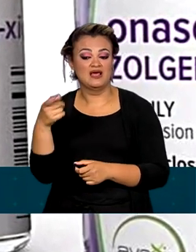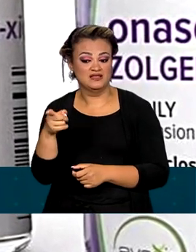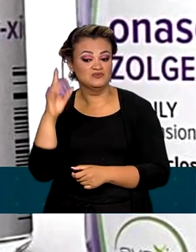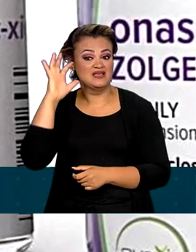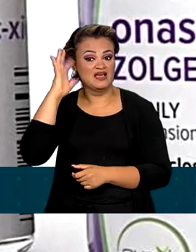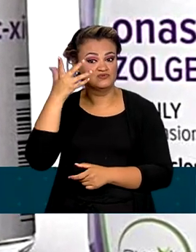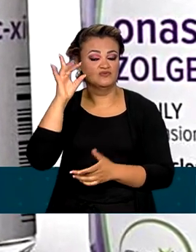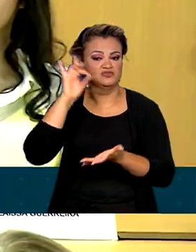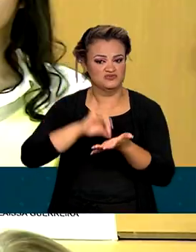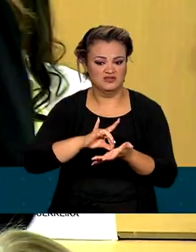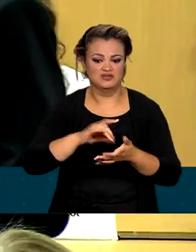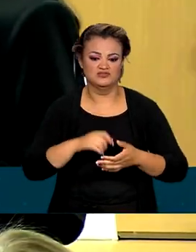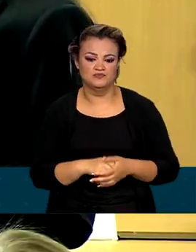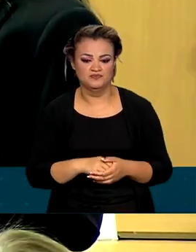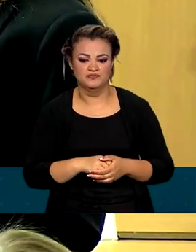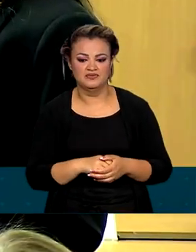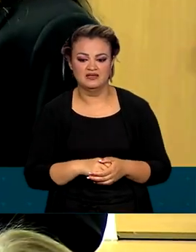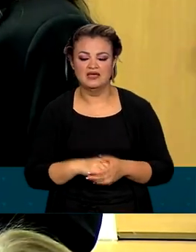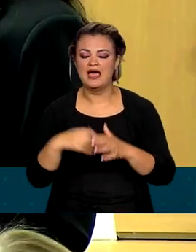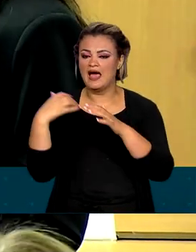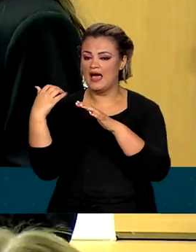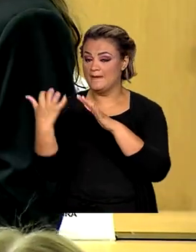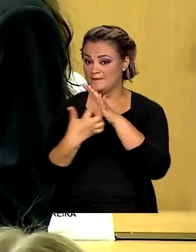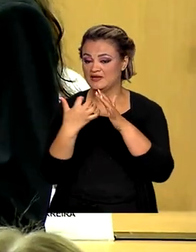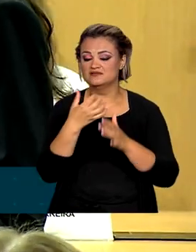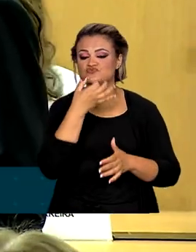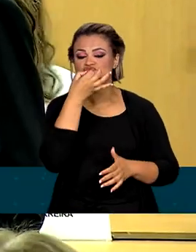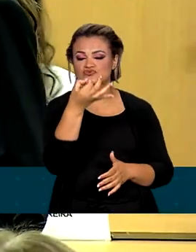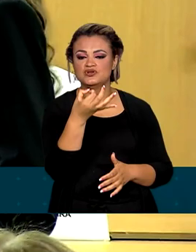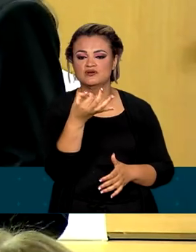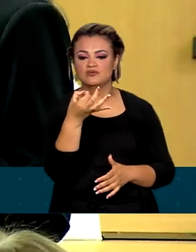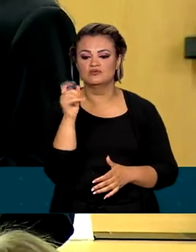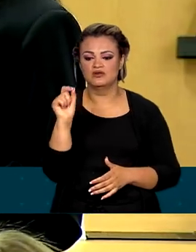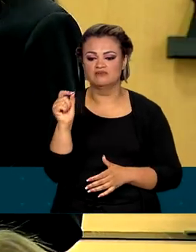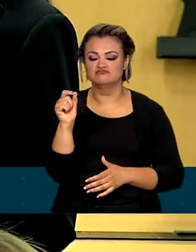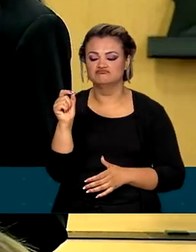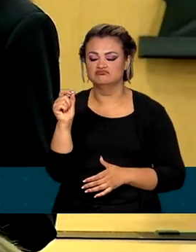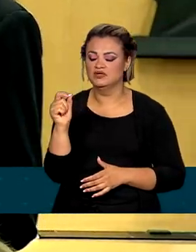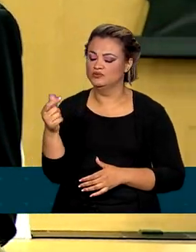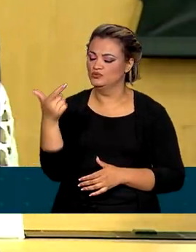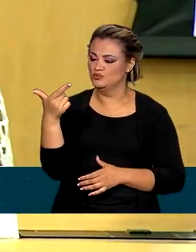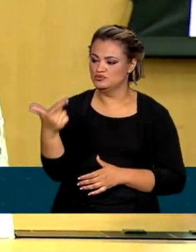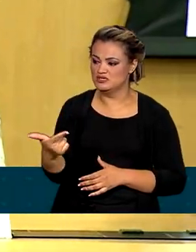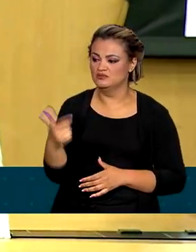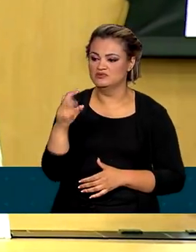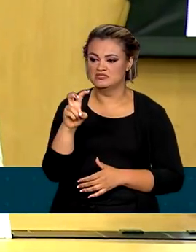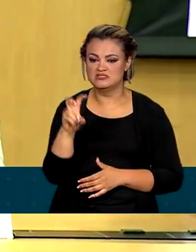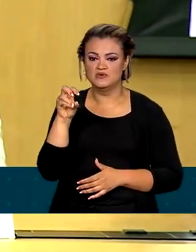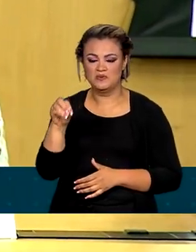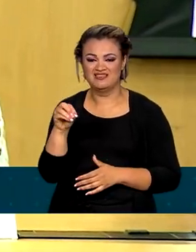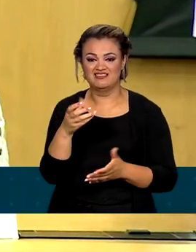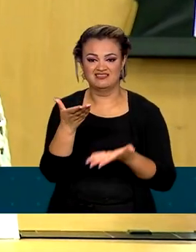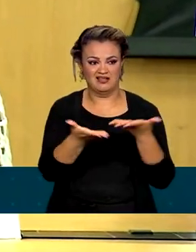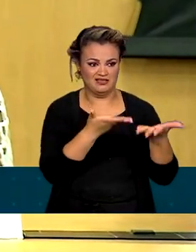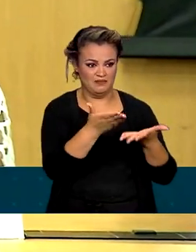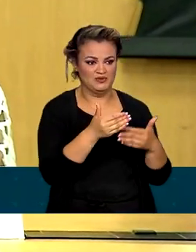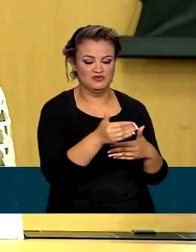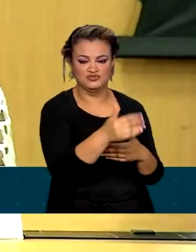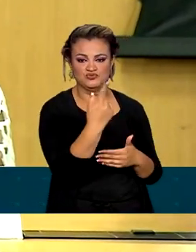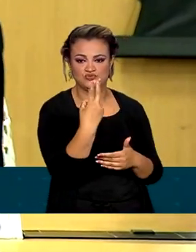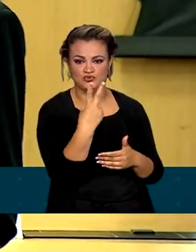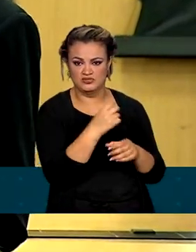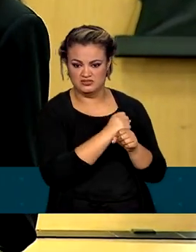resultado esperado. A empresa sugeriu um volume máximo de aquisição de 250 tratamentos em dois anos